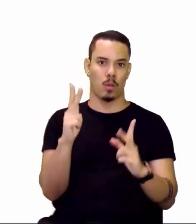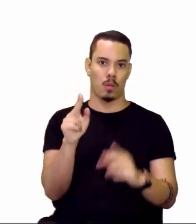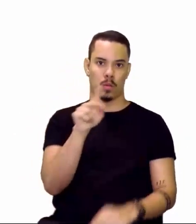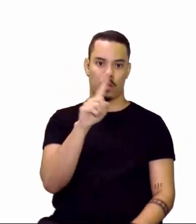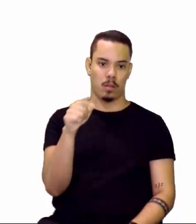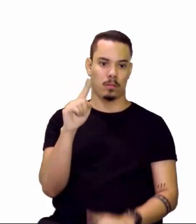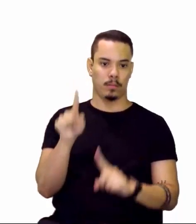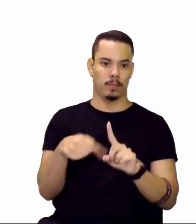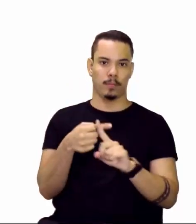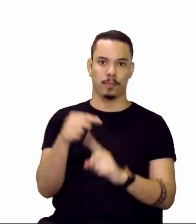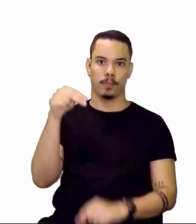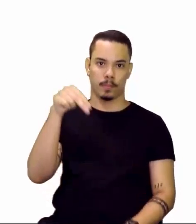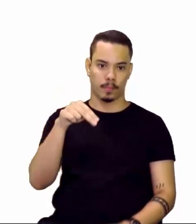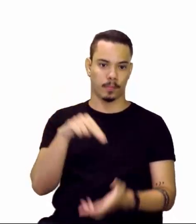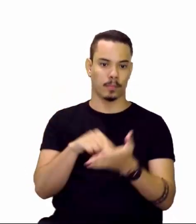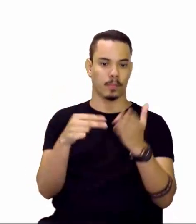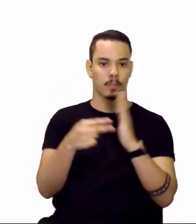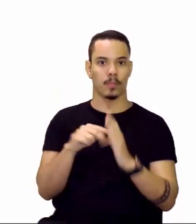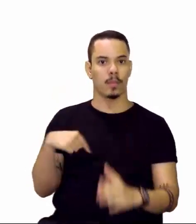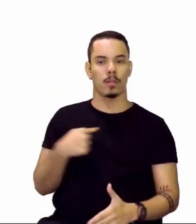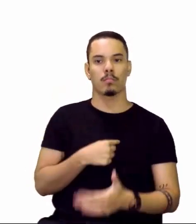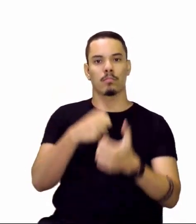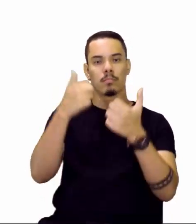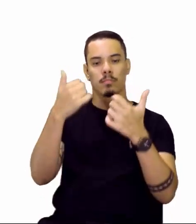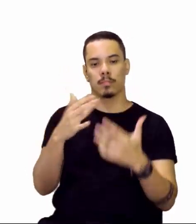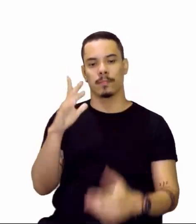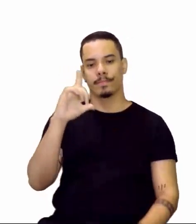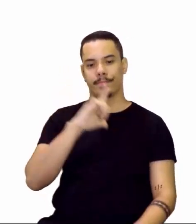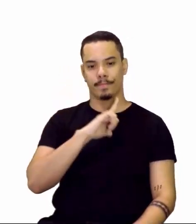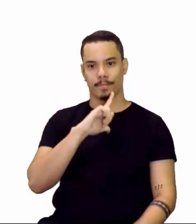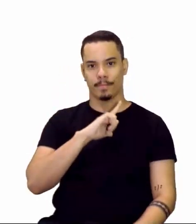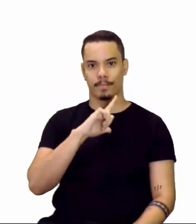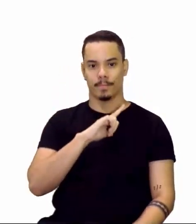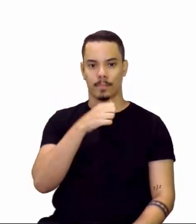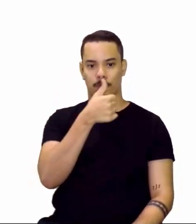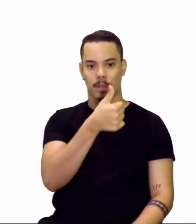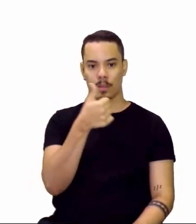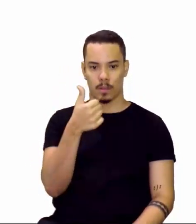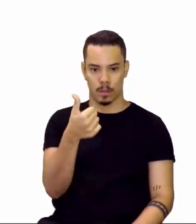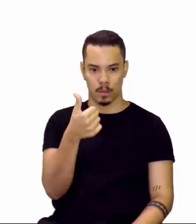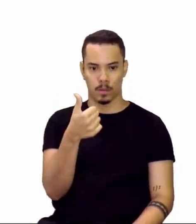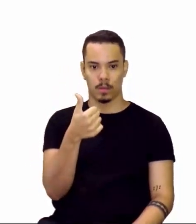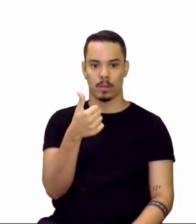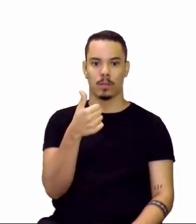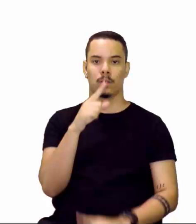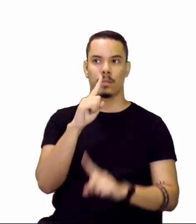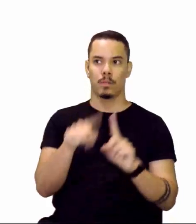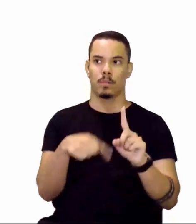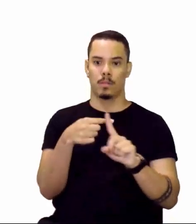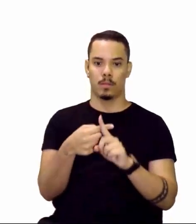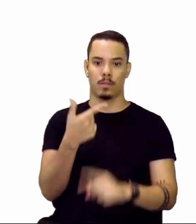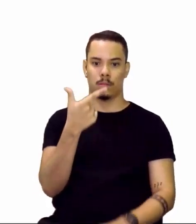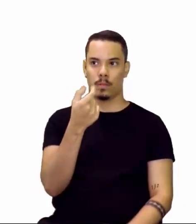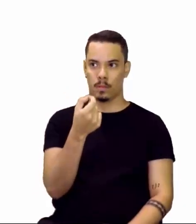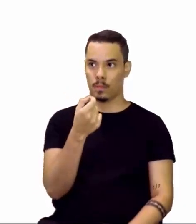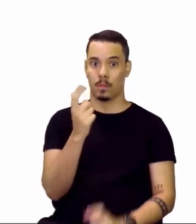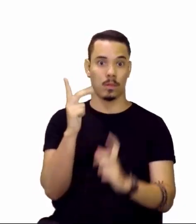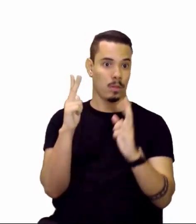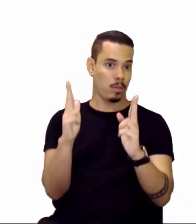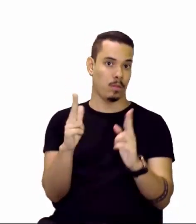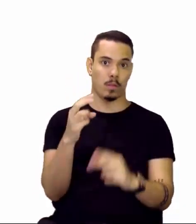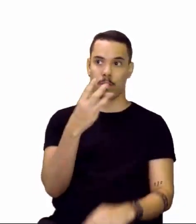mais N, nós dizemos que tem igual 11 mais 20,